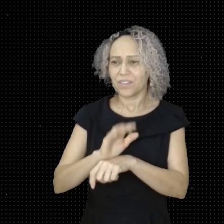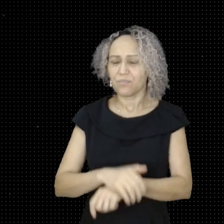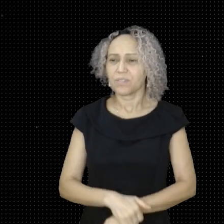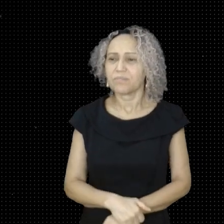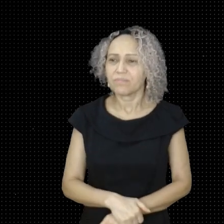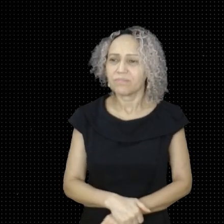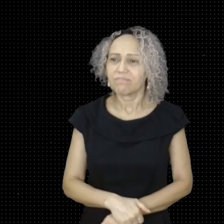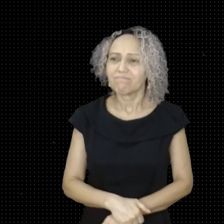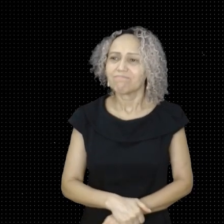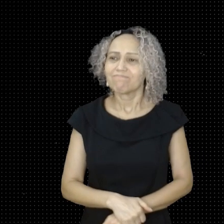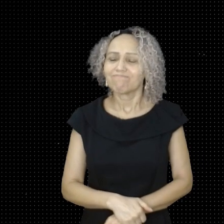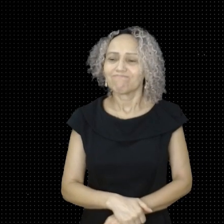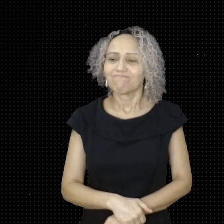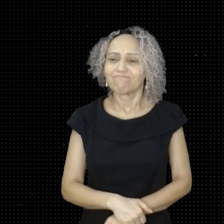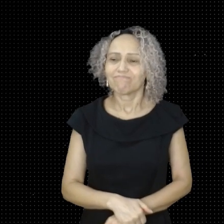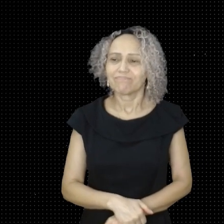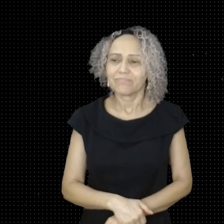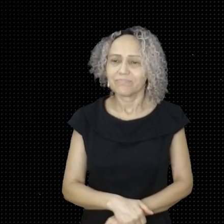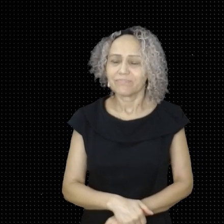Escrito nas estrelas